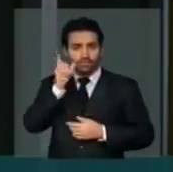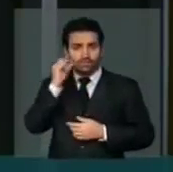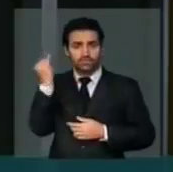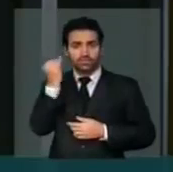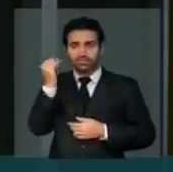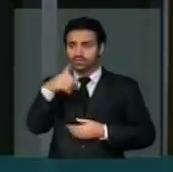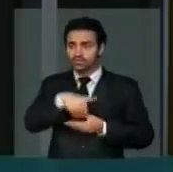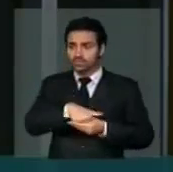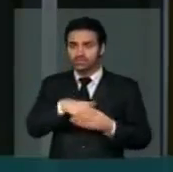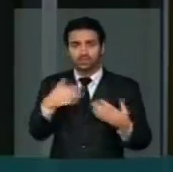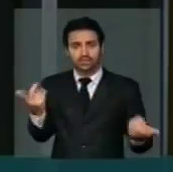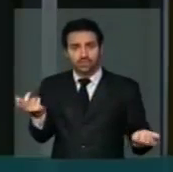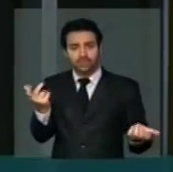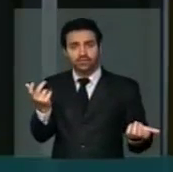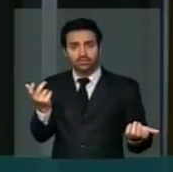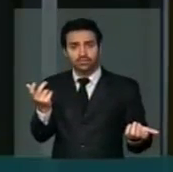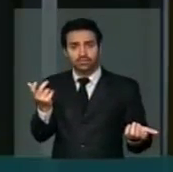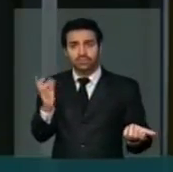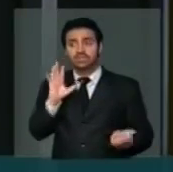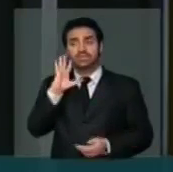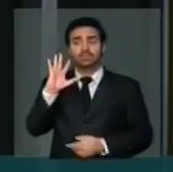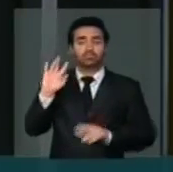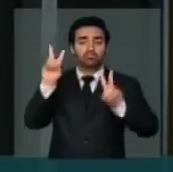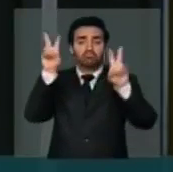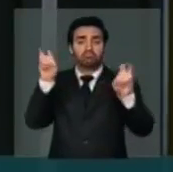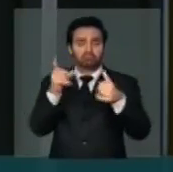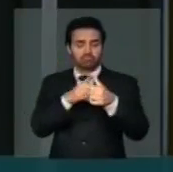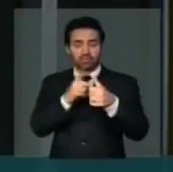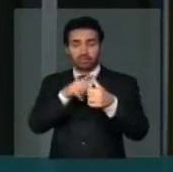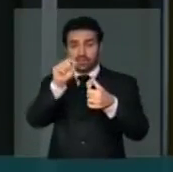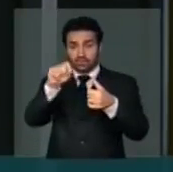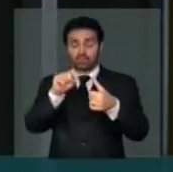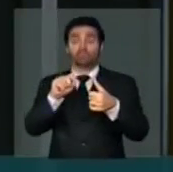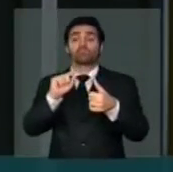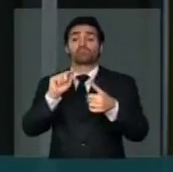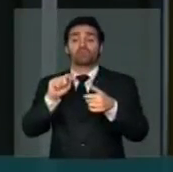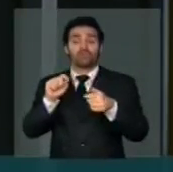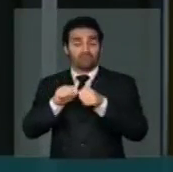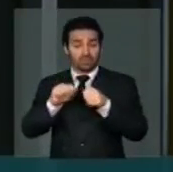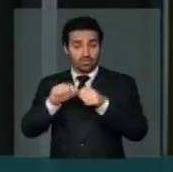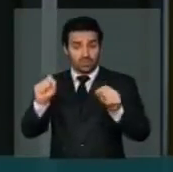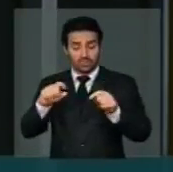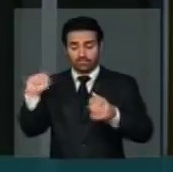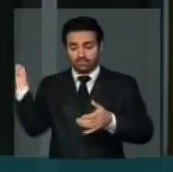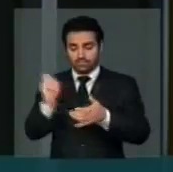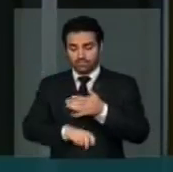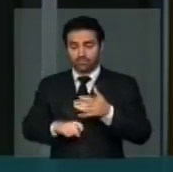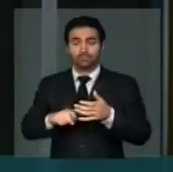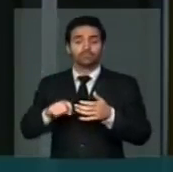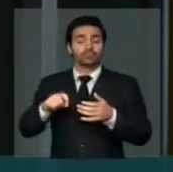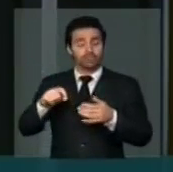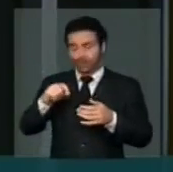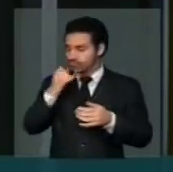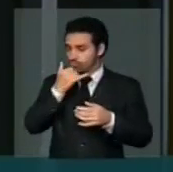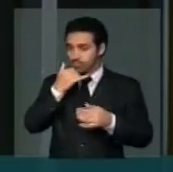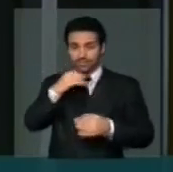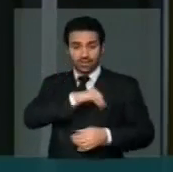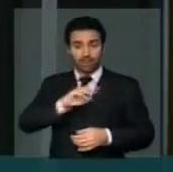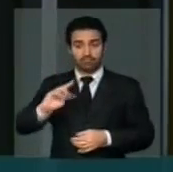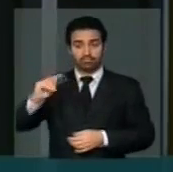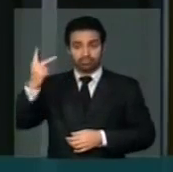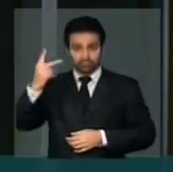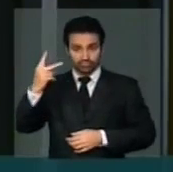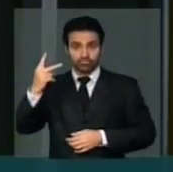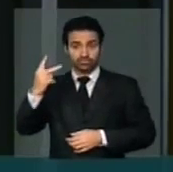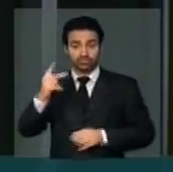iríamos decidir. Em primeiro lugar, um reajuste digno para os aposentados da nossa nação, que tem